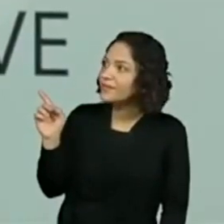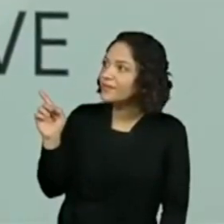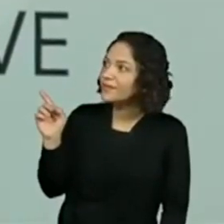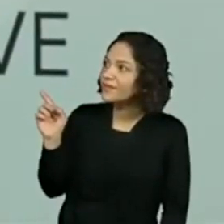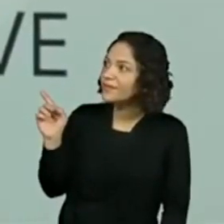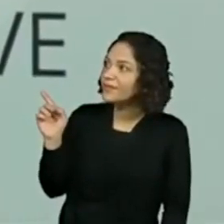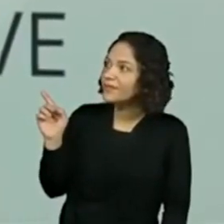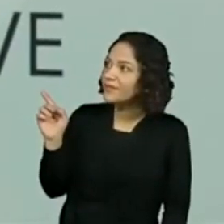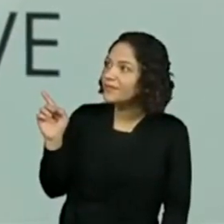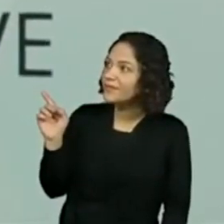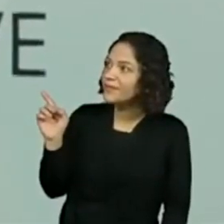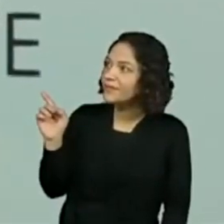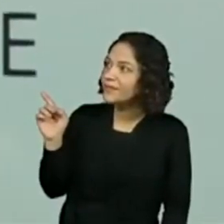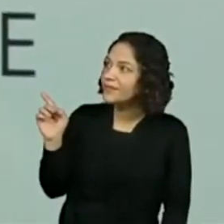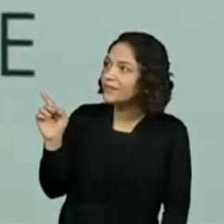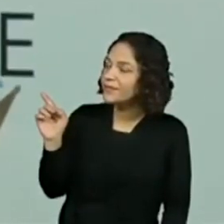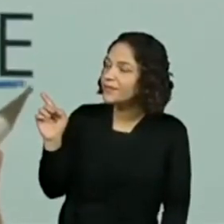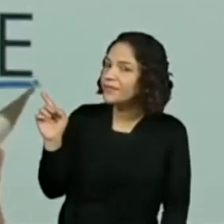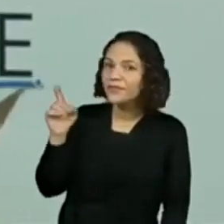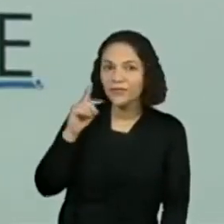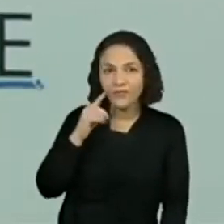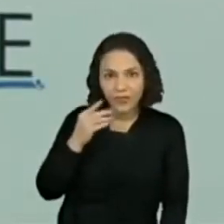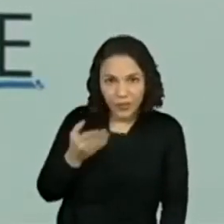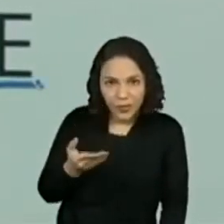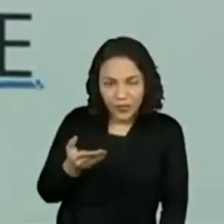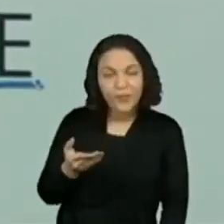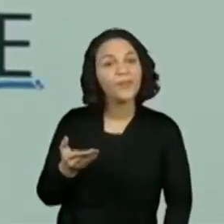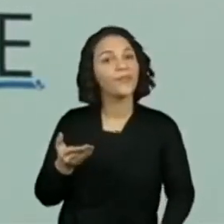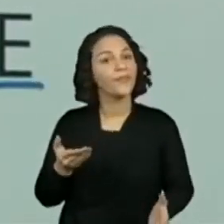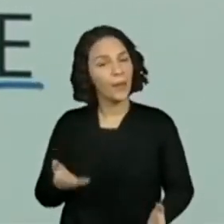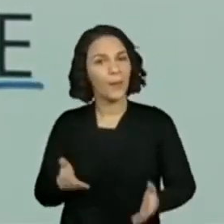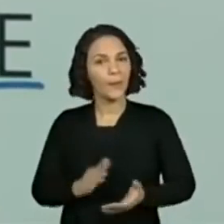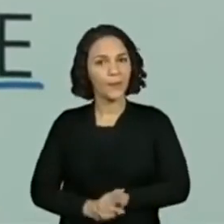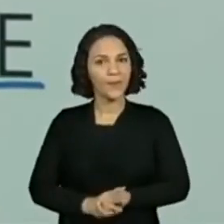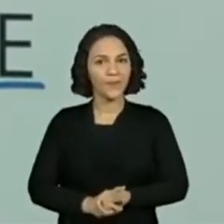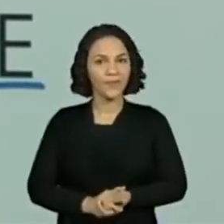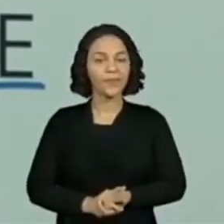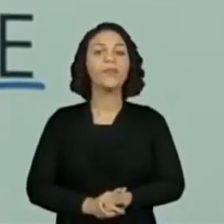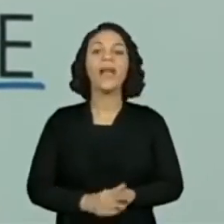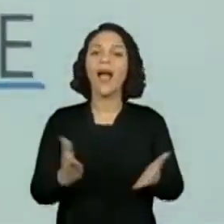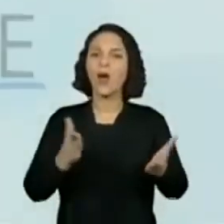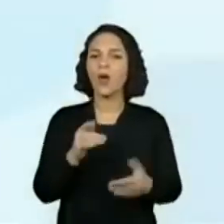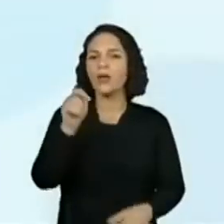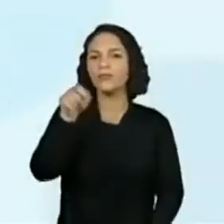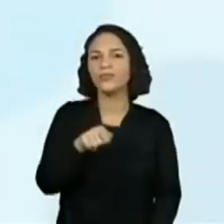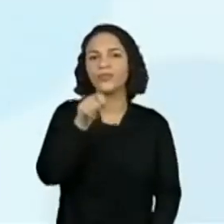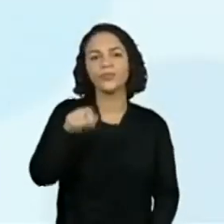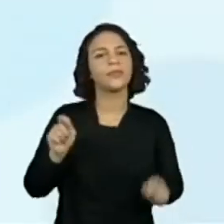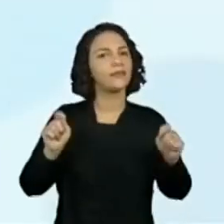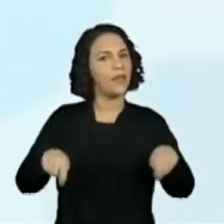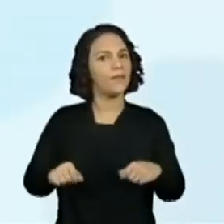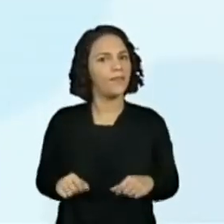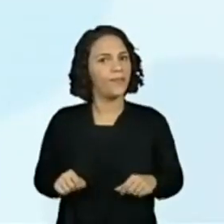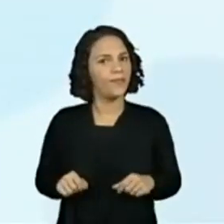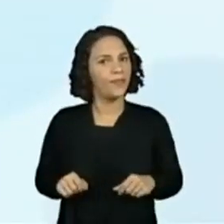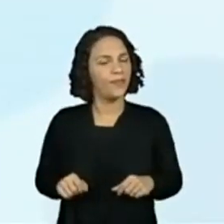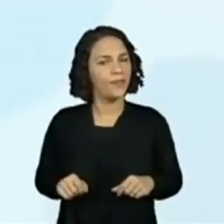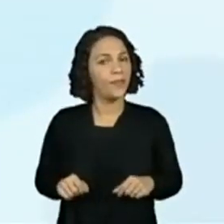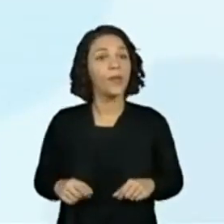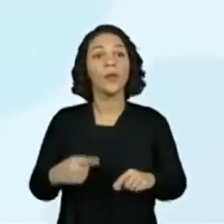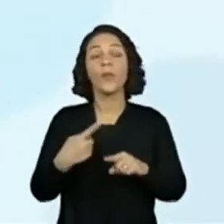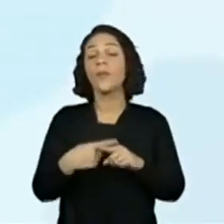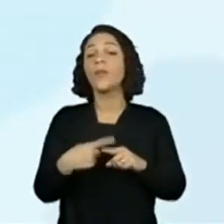Branca de Neve. Ah, professora Vivi, agora eu posso assinalar. Branca eu também consegui.